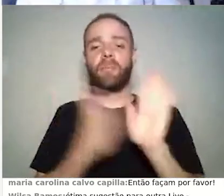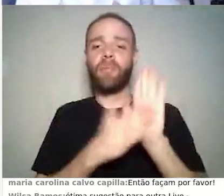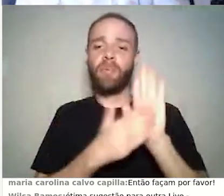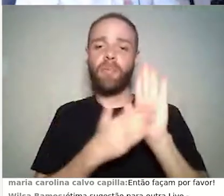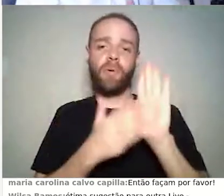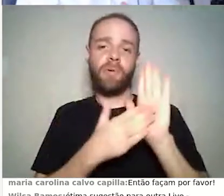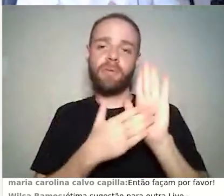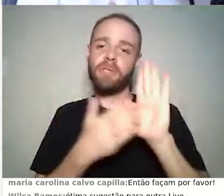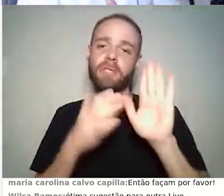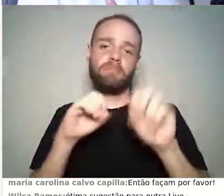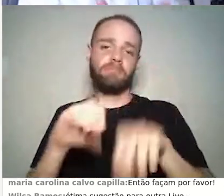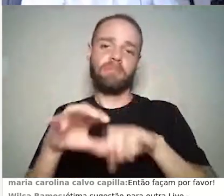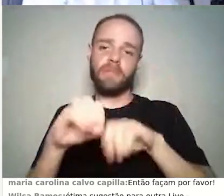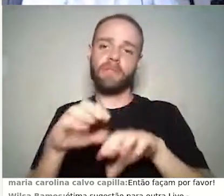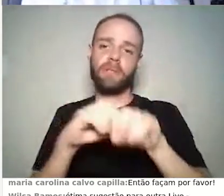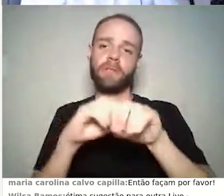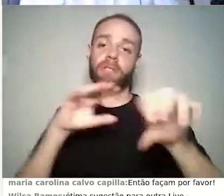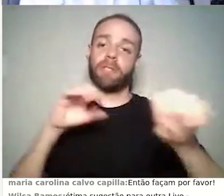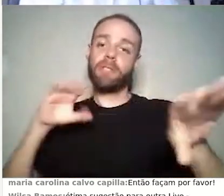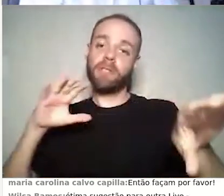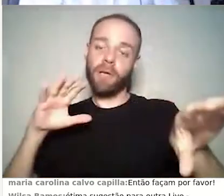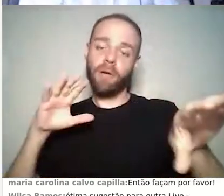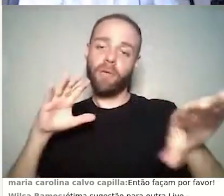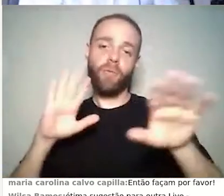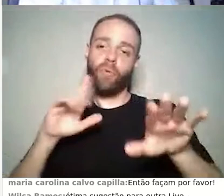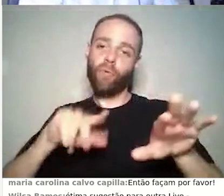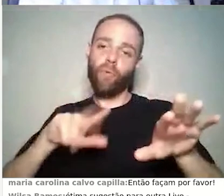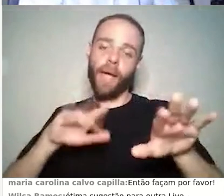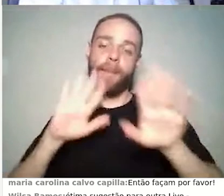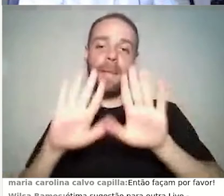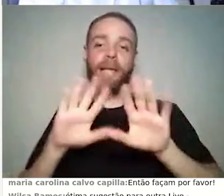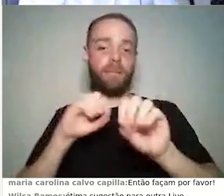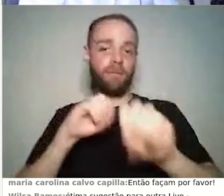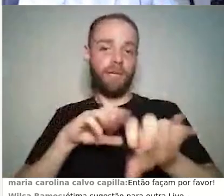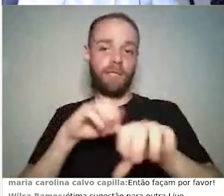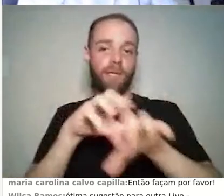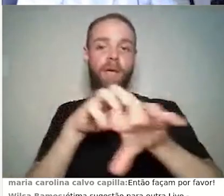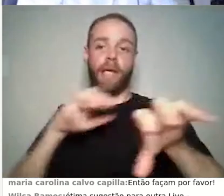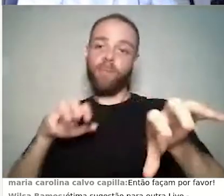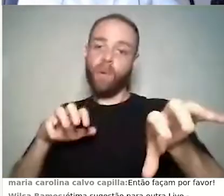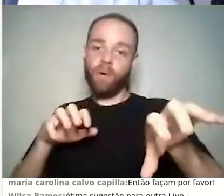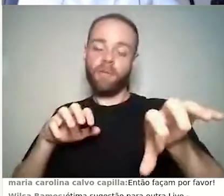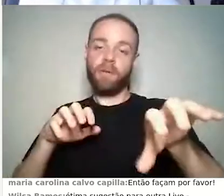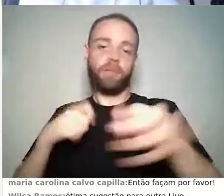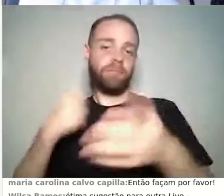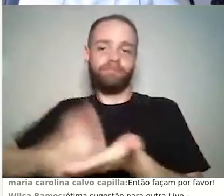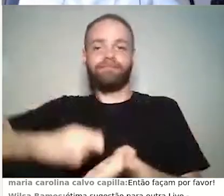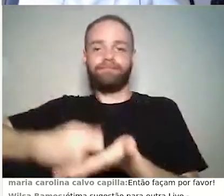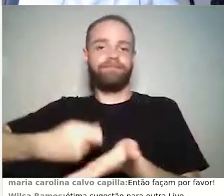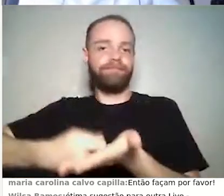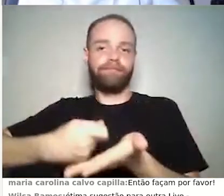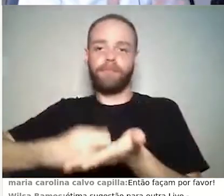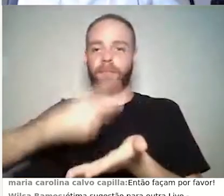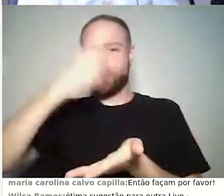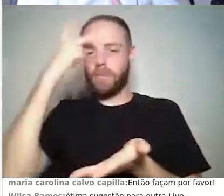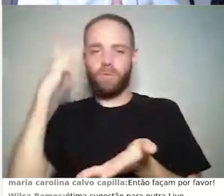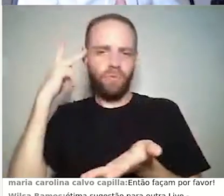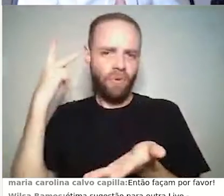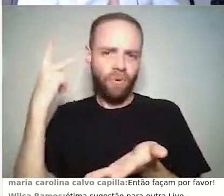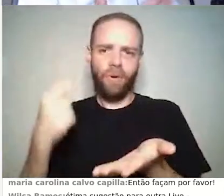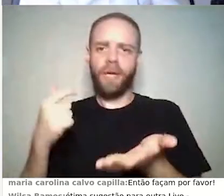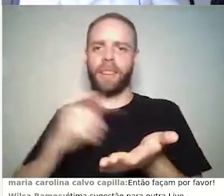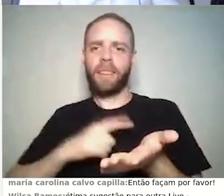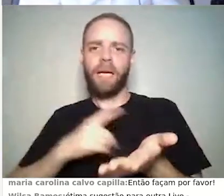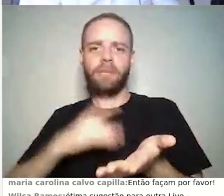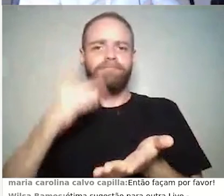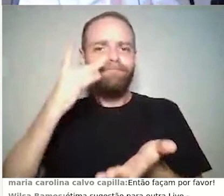distância, é uma proposta de educação remota, então não necessariamente é a obrigatoriedade da pessoa estar ali de